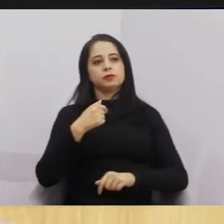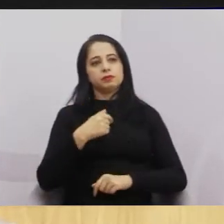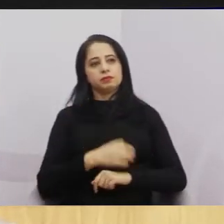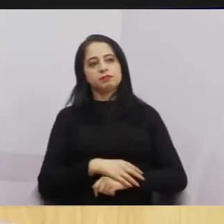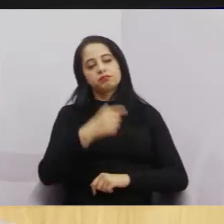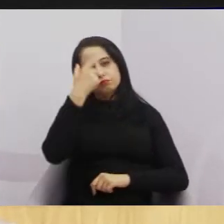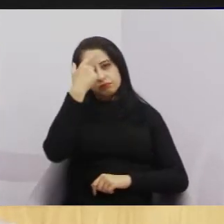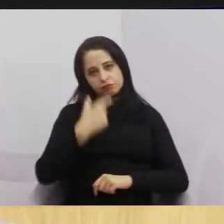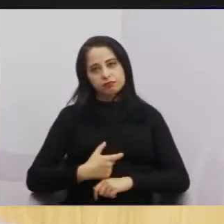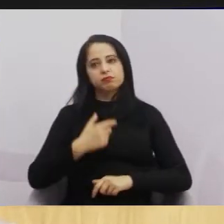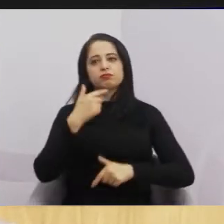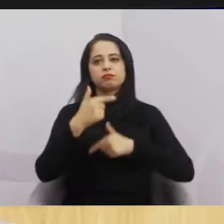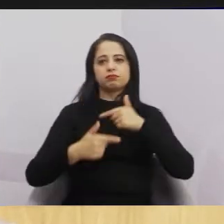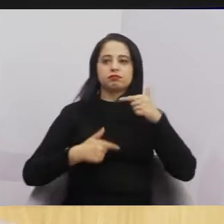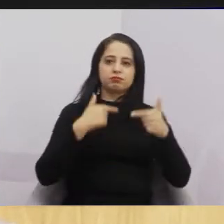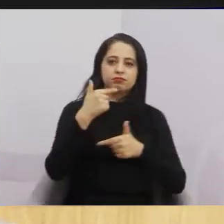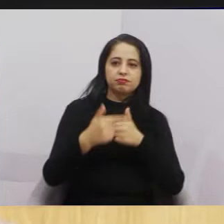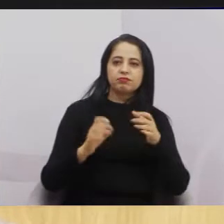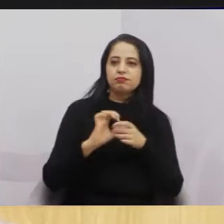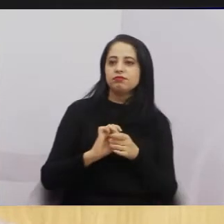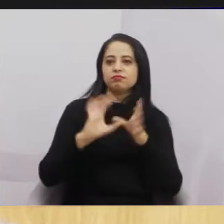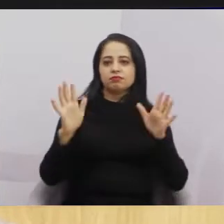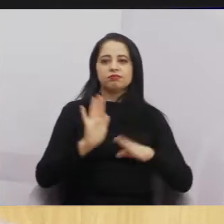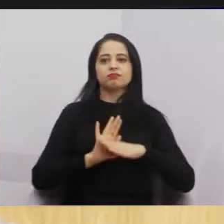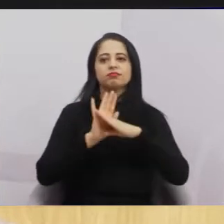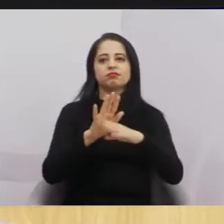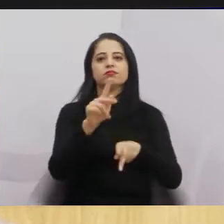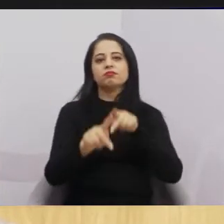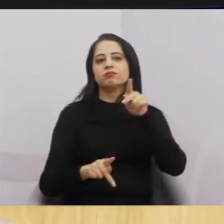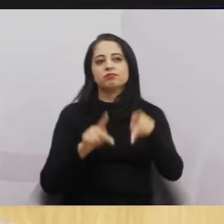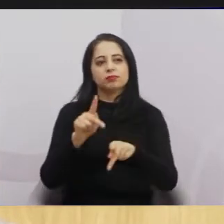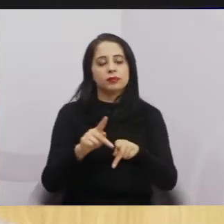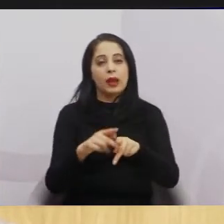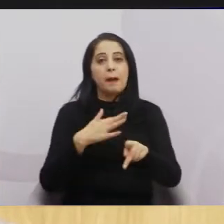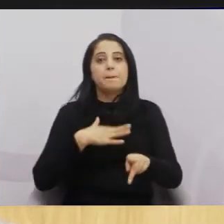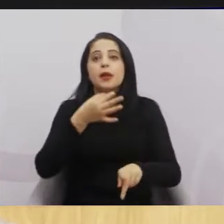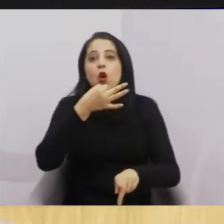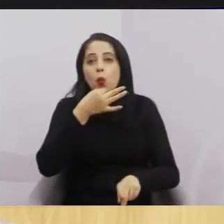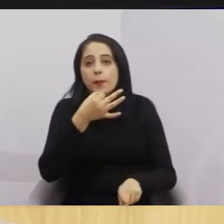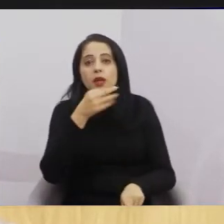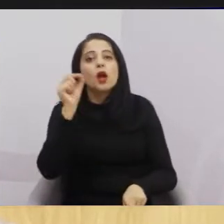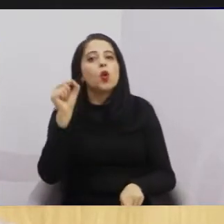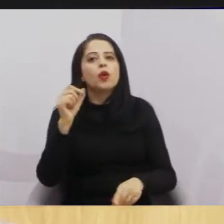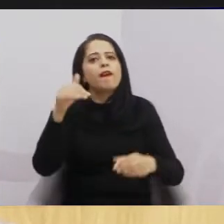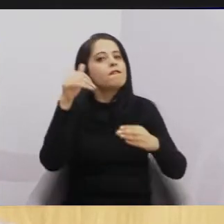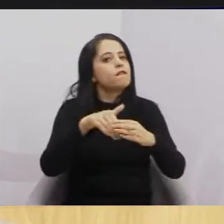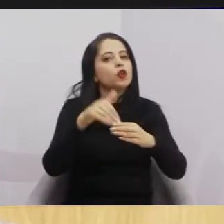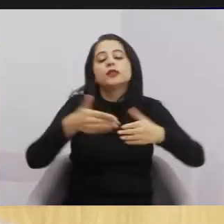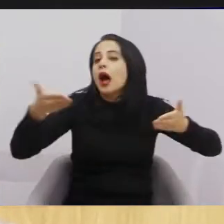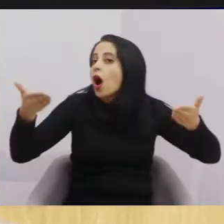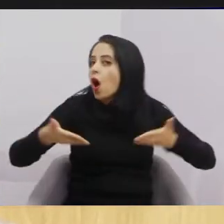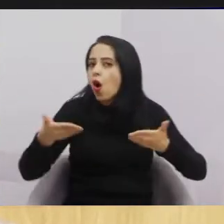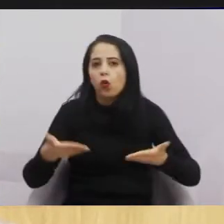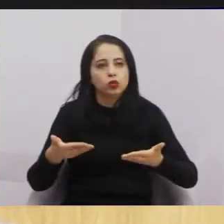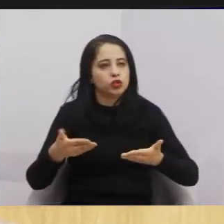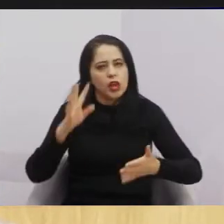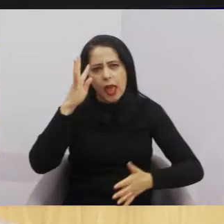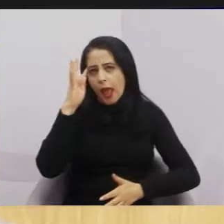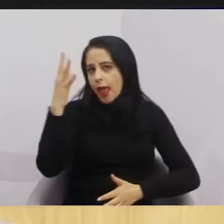quero deixar bem claro aqui. Eu acho que deveria ser votado hoje, já decidir isso hoje, para já